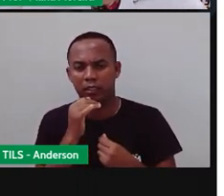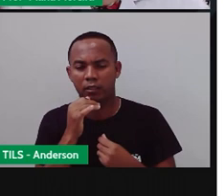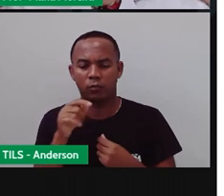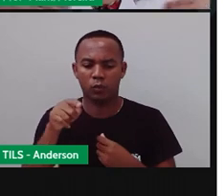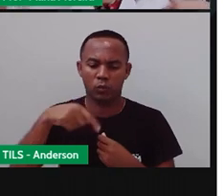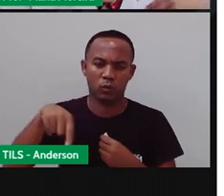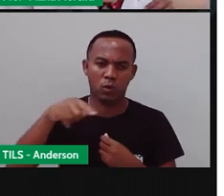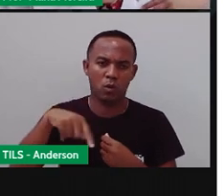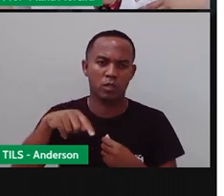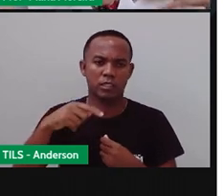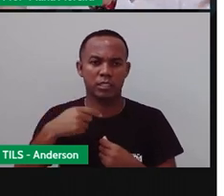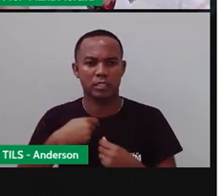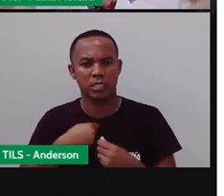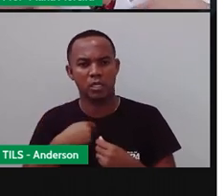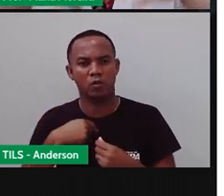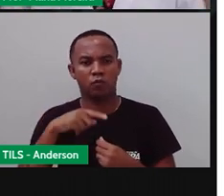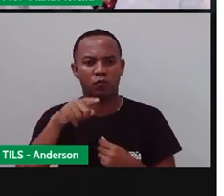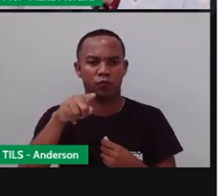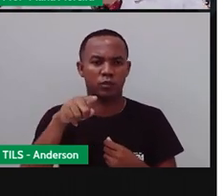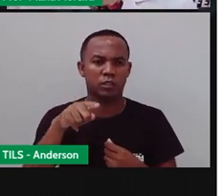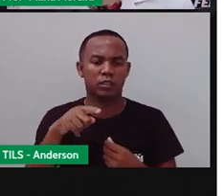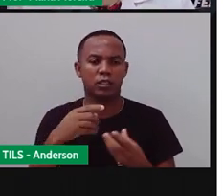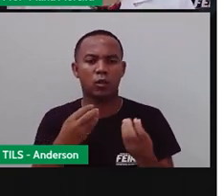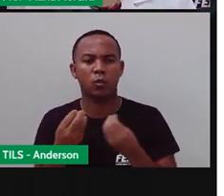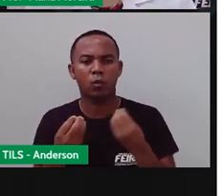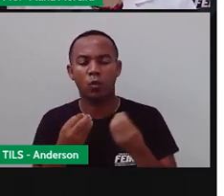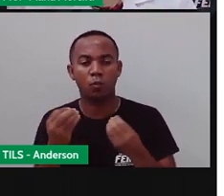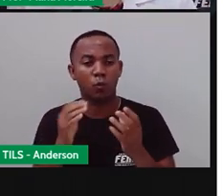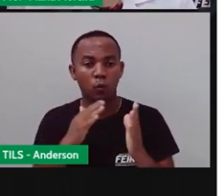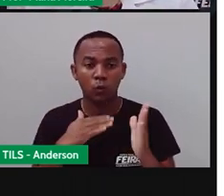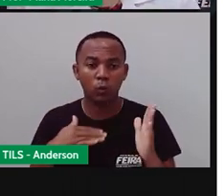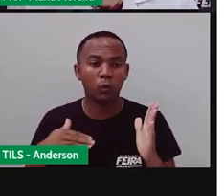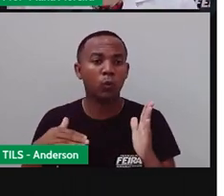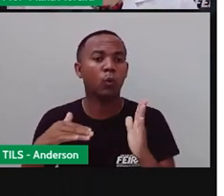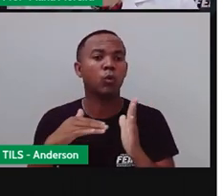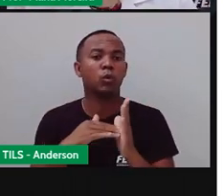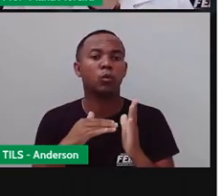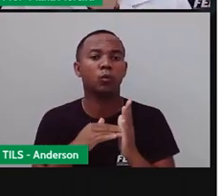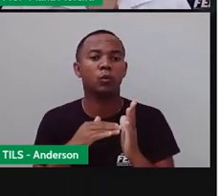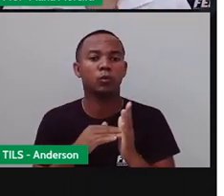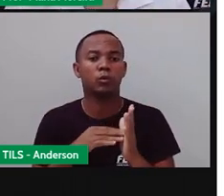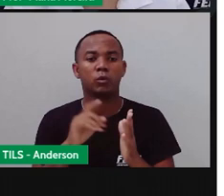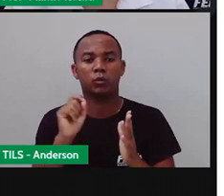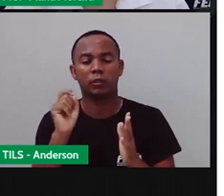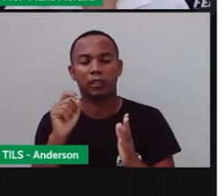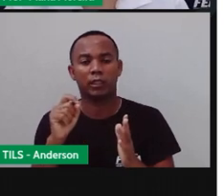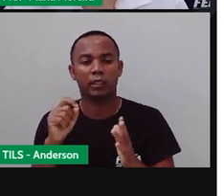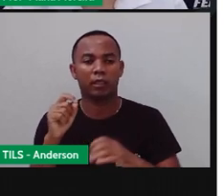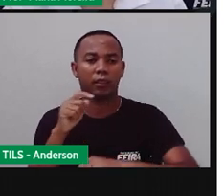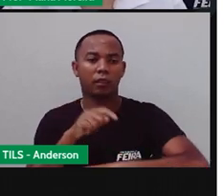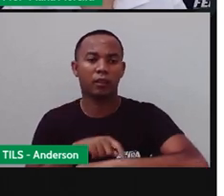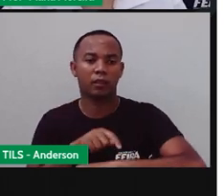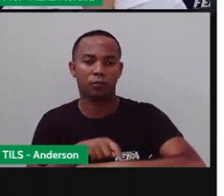como nós, eu, você, Anderson. Como todo mundo utiliza o quê? O tempo, tá?